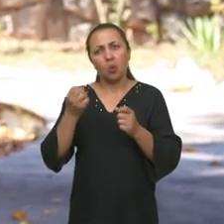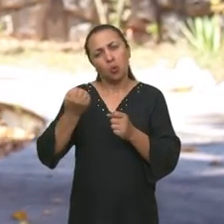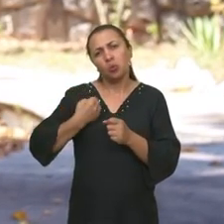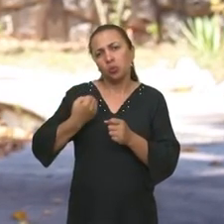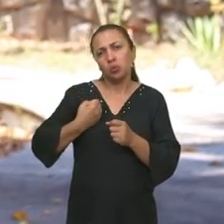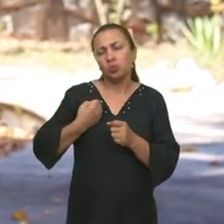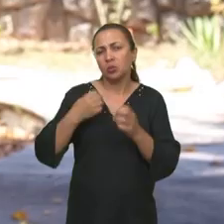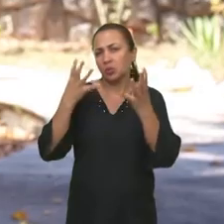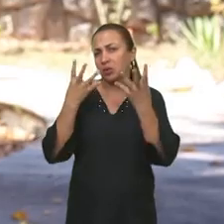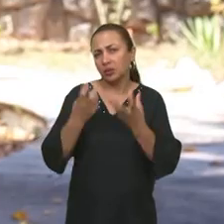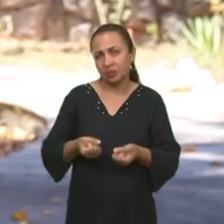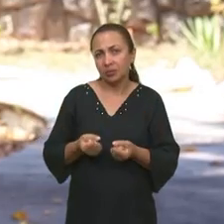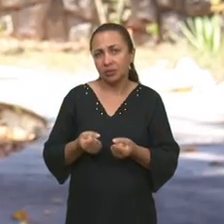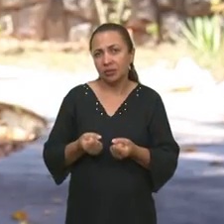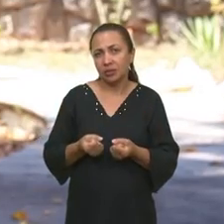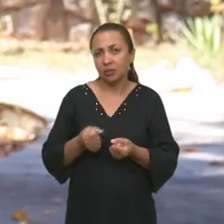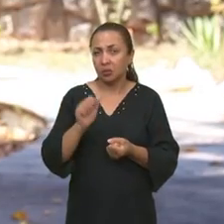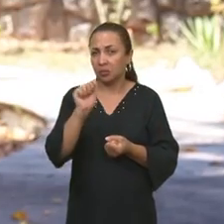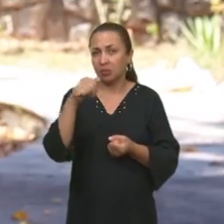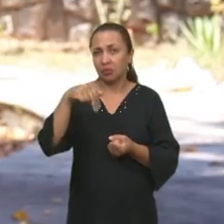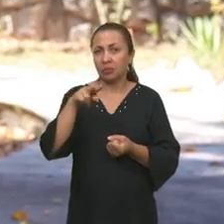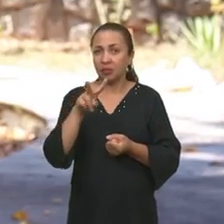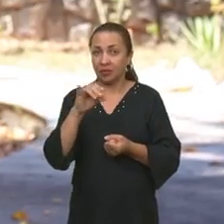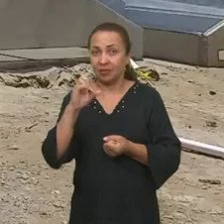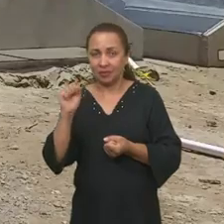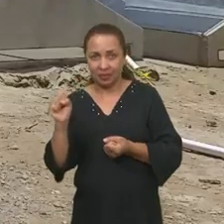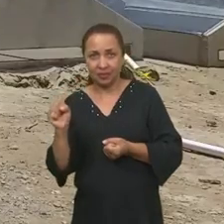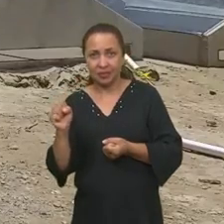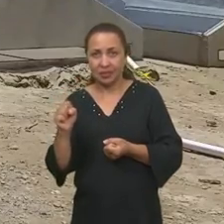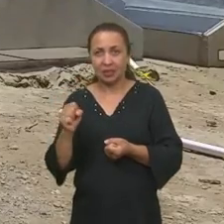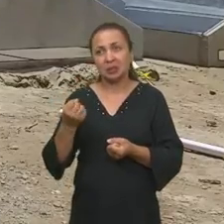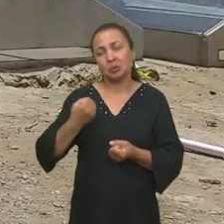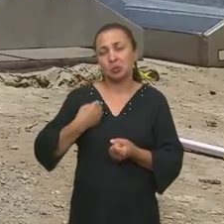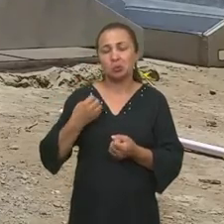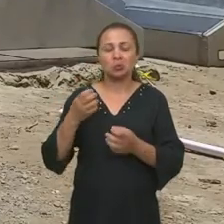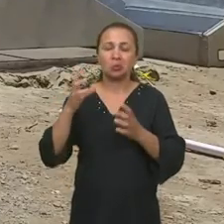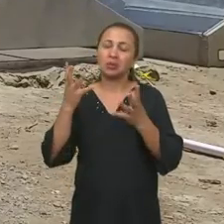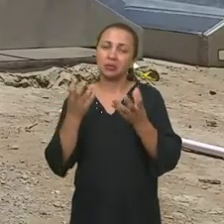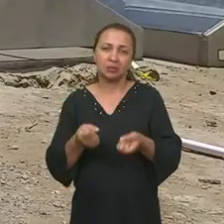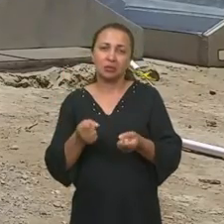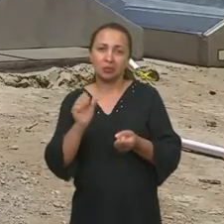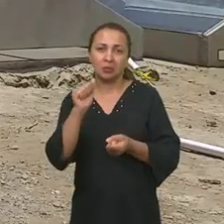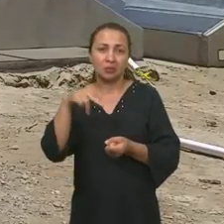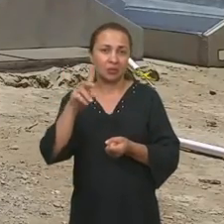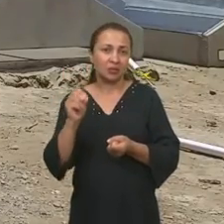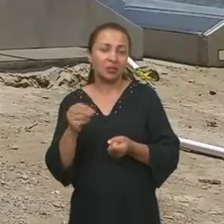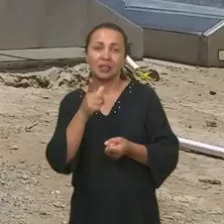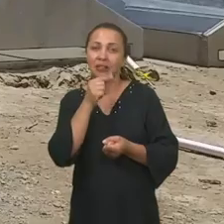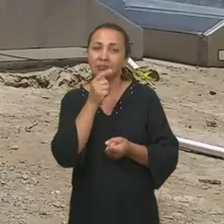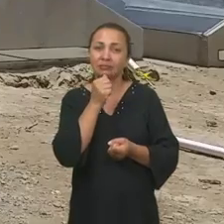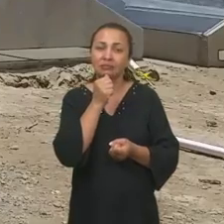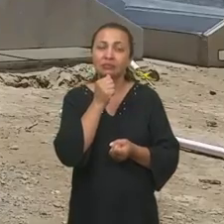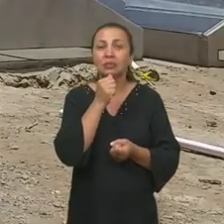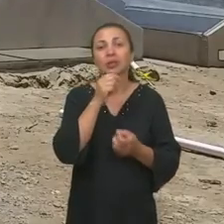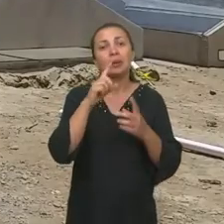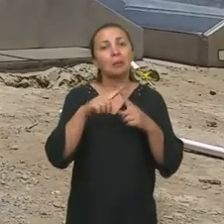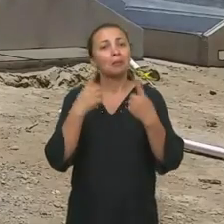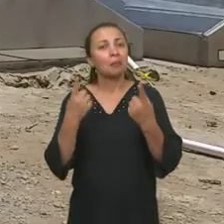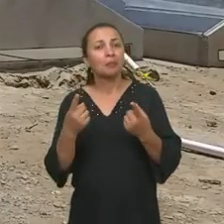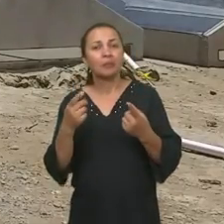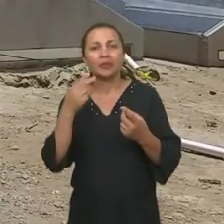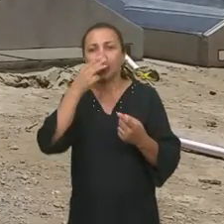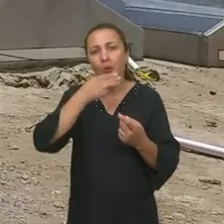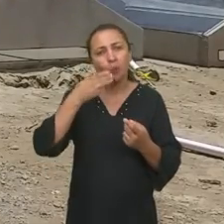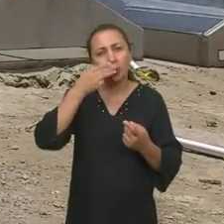níveis aceitáveis, né, pela Anvisa, mesmo em níveis aceitáveis, a água, ela é